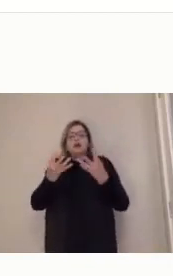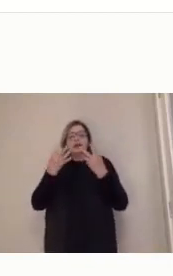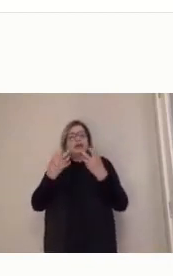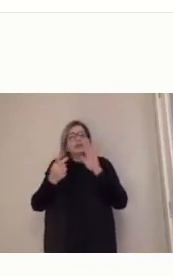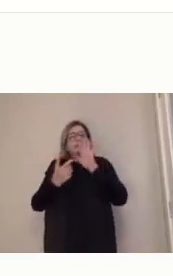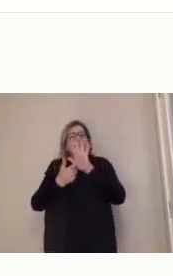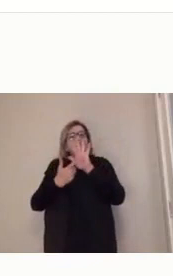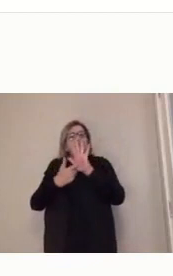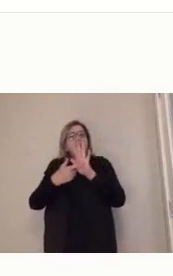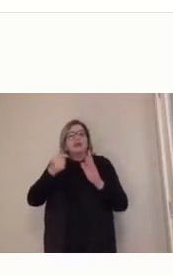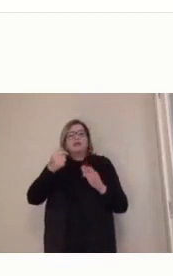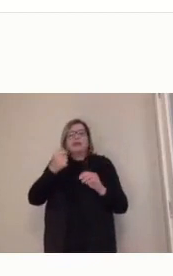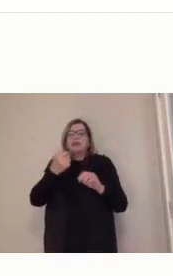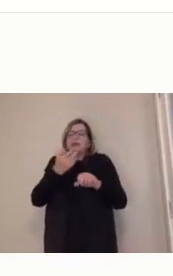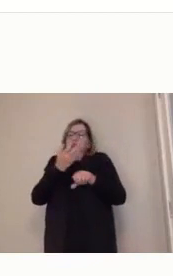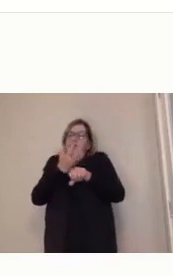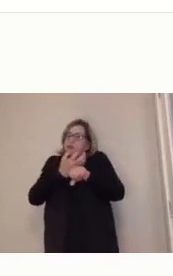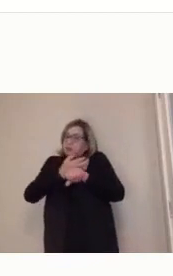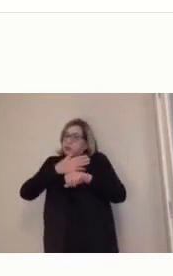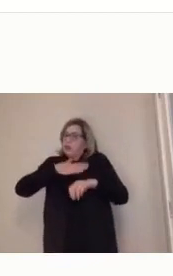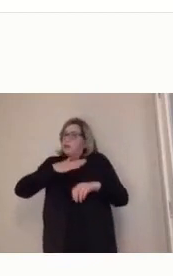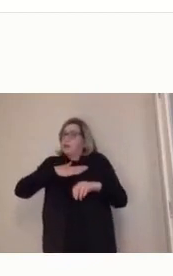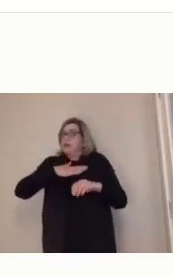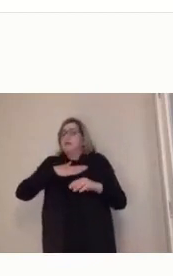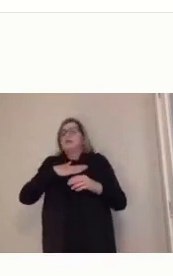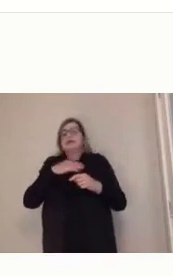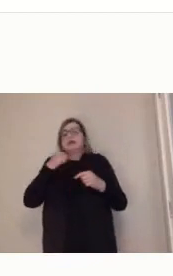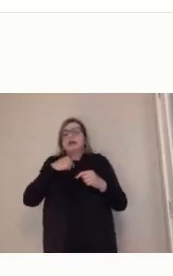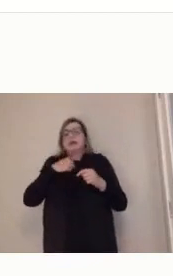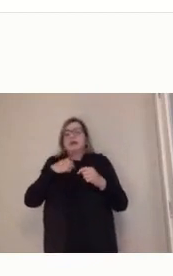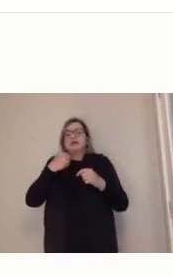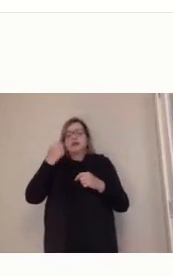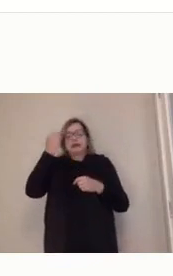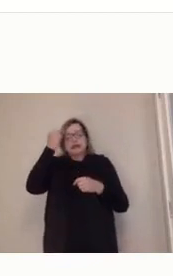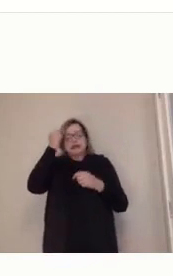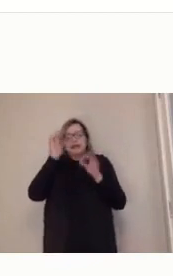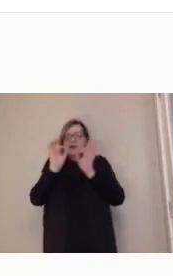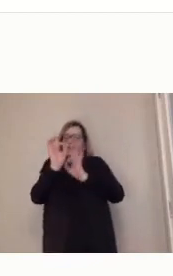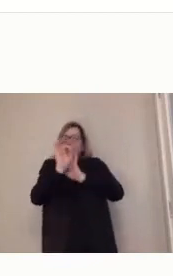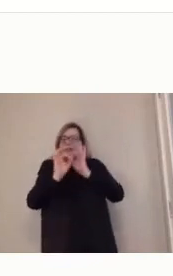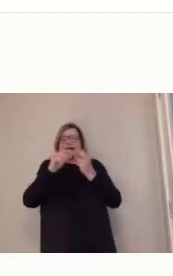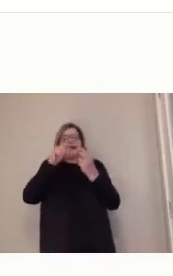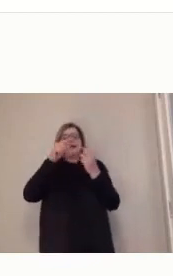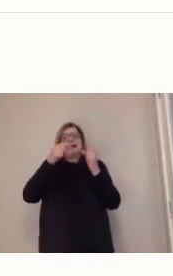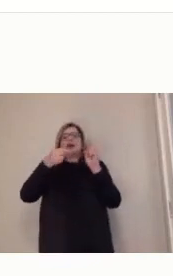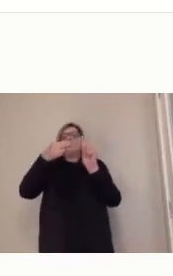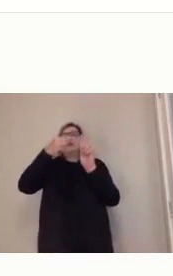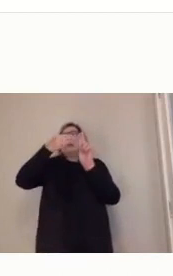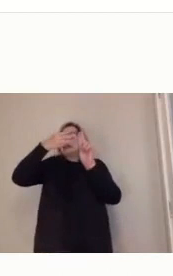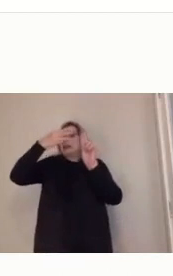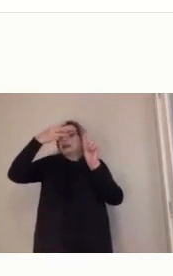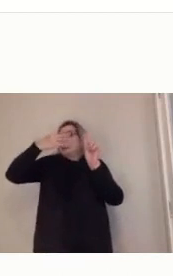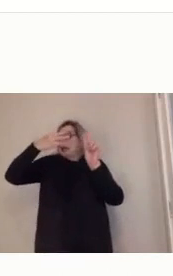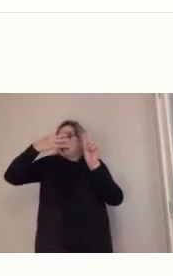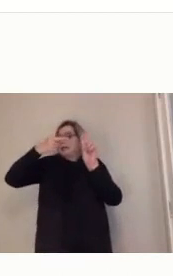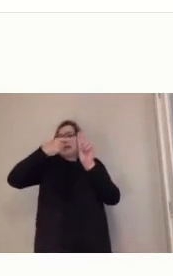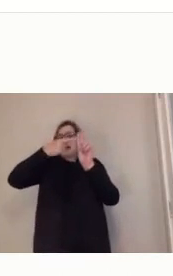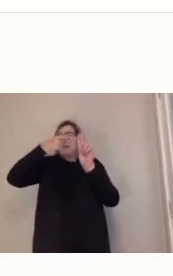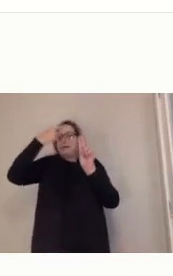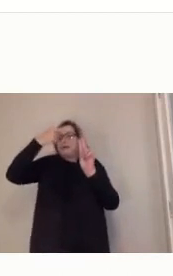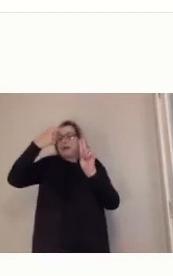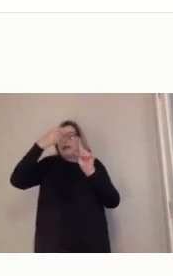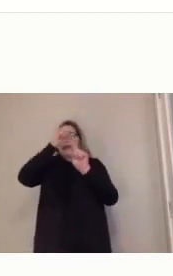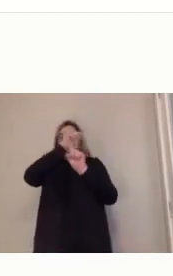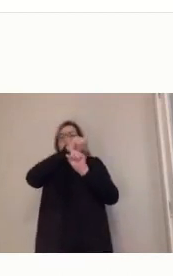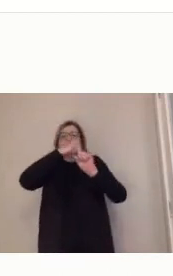minha disciplina, então, a minha disciplina foi pensar em três unidades, a primeira unidade é a sociedade em Ried, que é o que eu vou